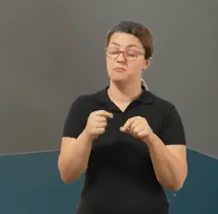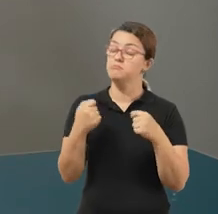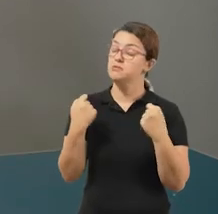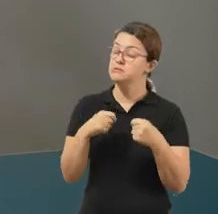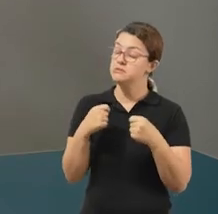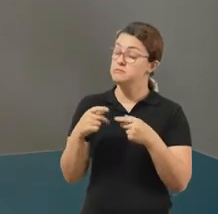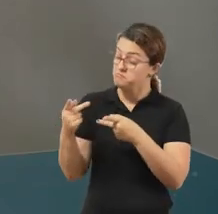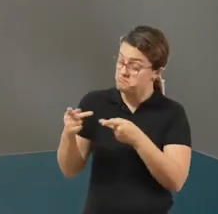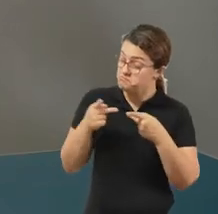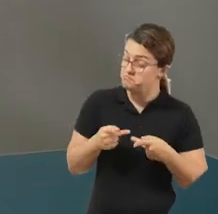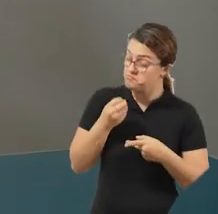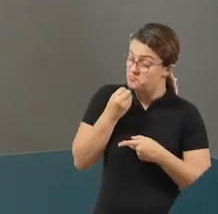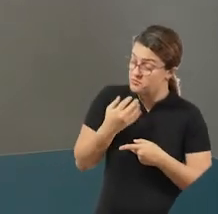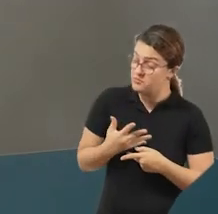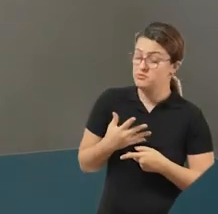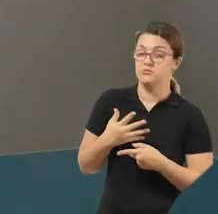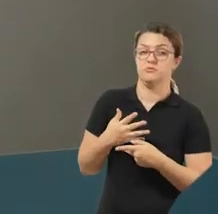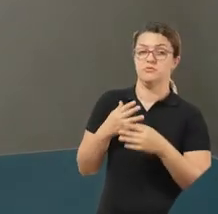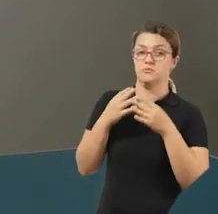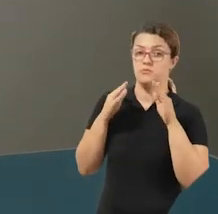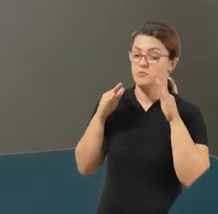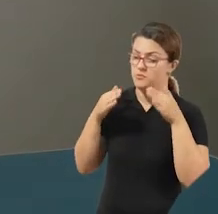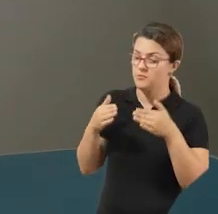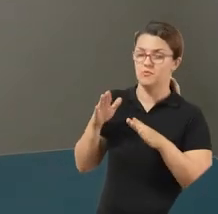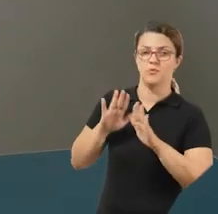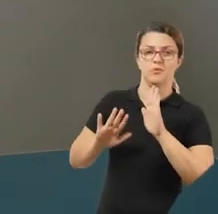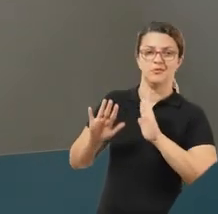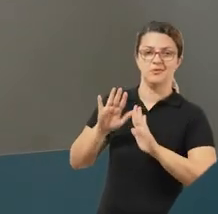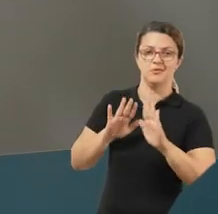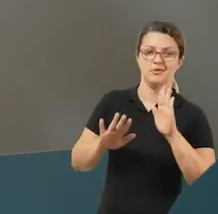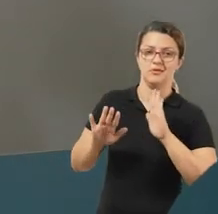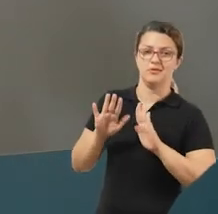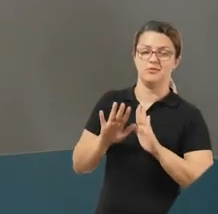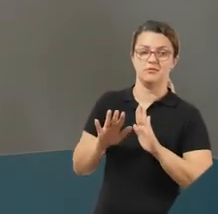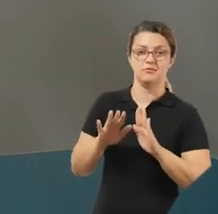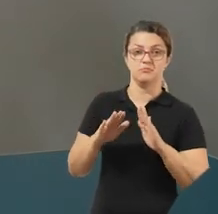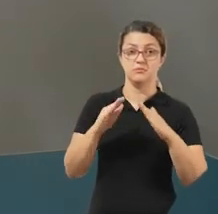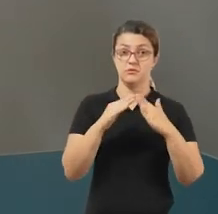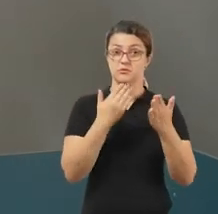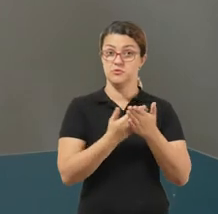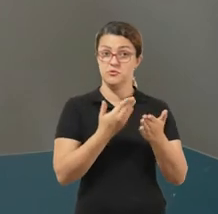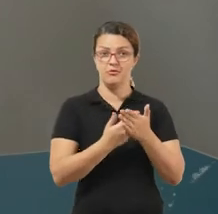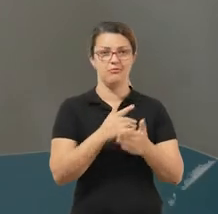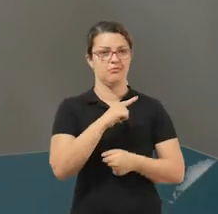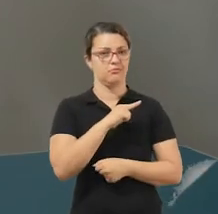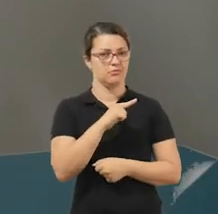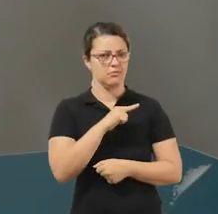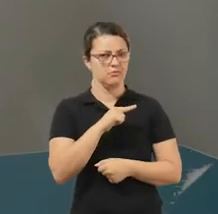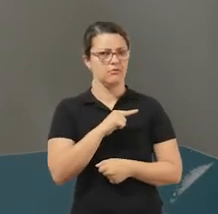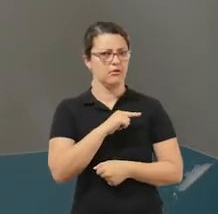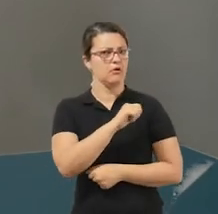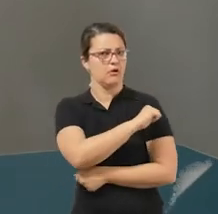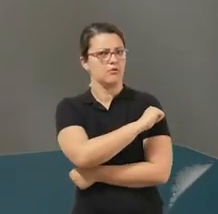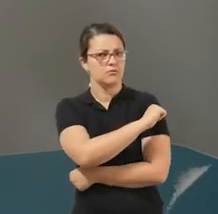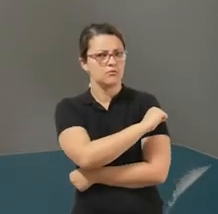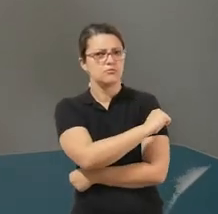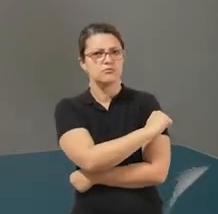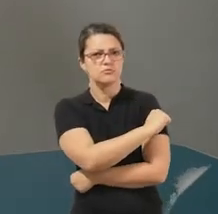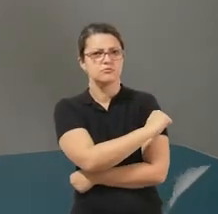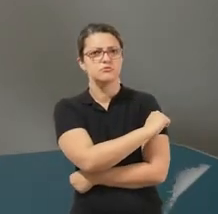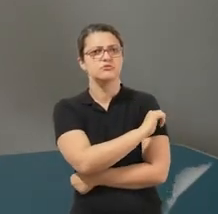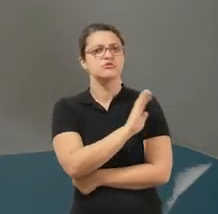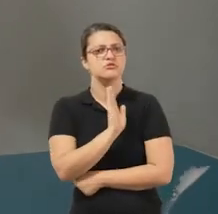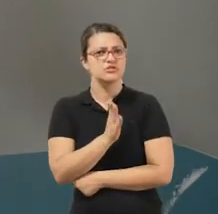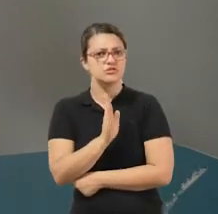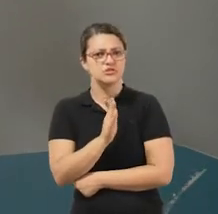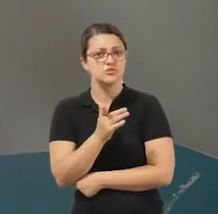para onde eles vão, né? Com muita atenção e com muito cuidado. Talvez na sua escola, na sua sala, você tenha algum aluno que migrou